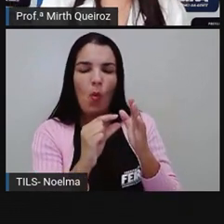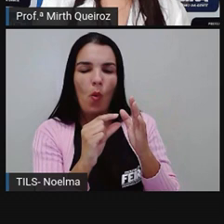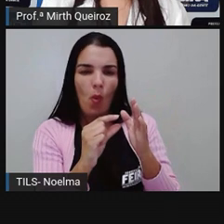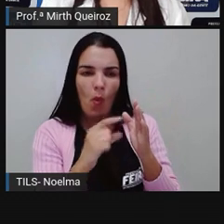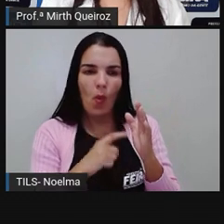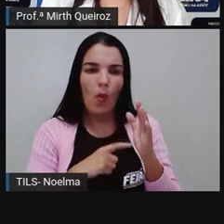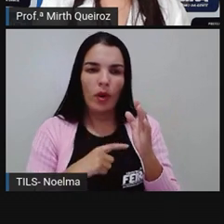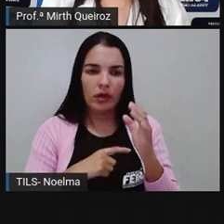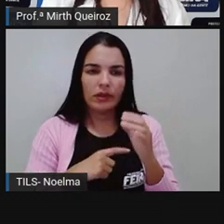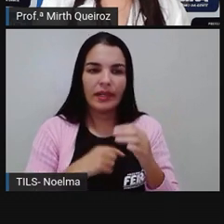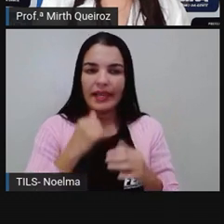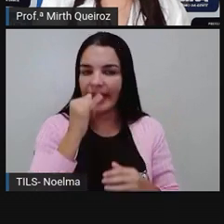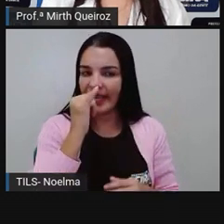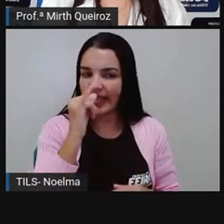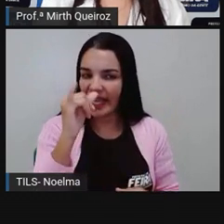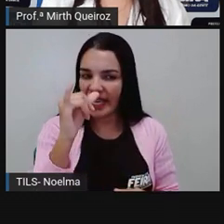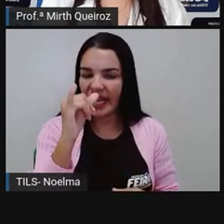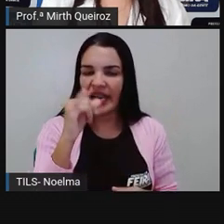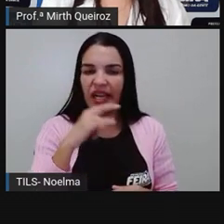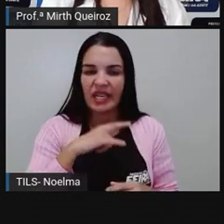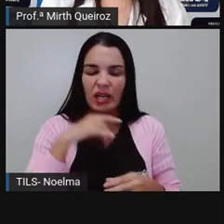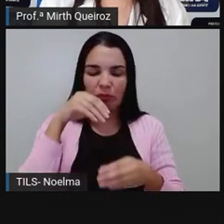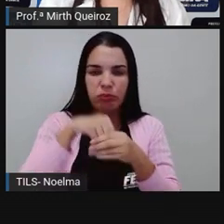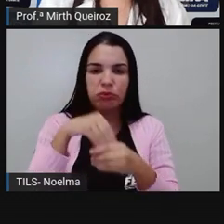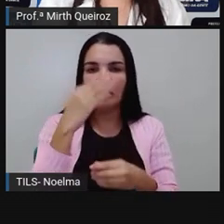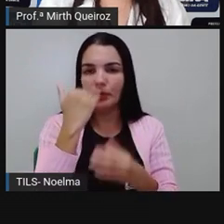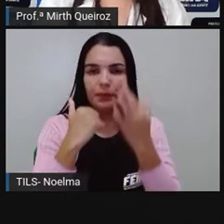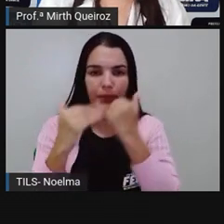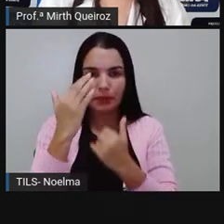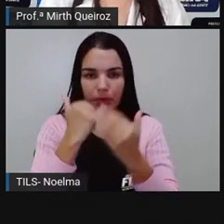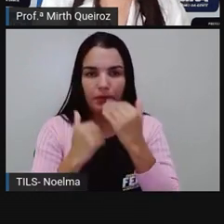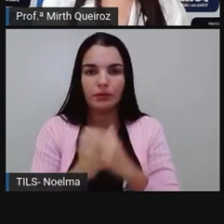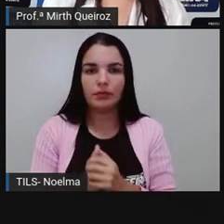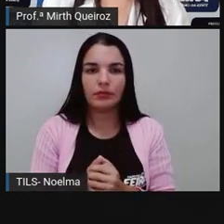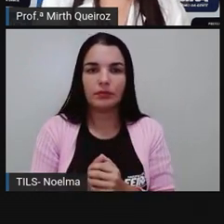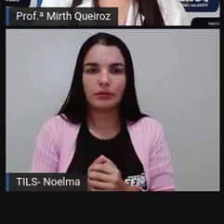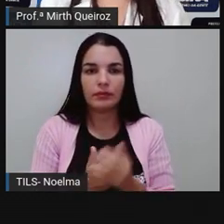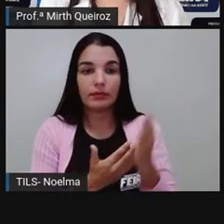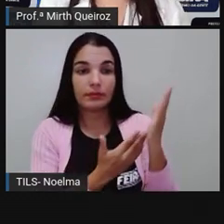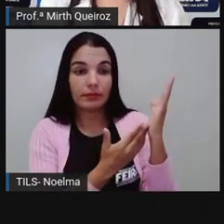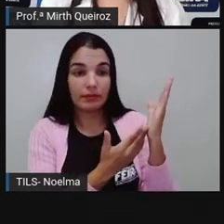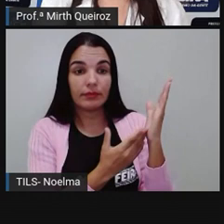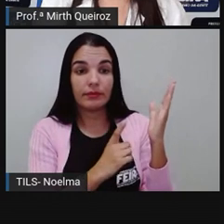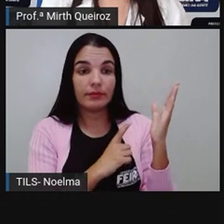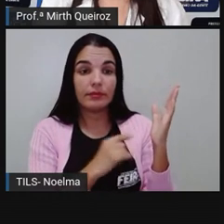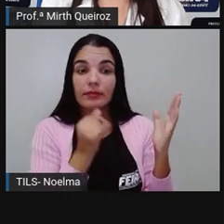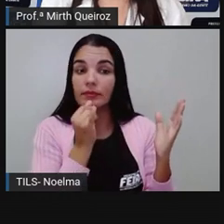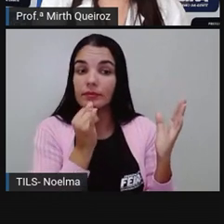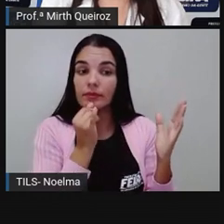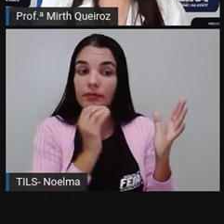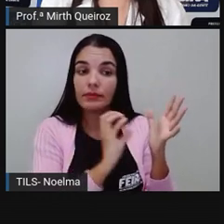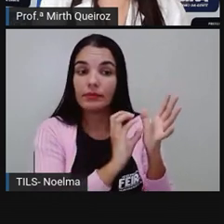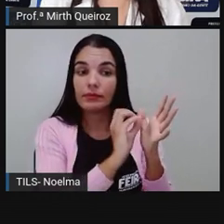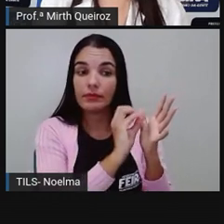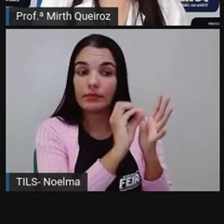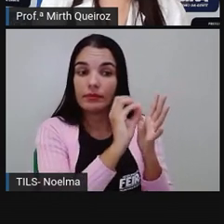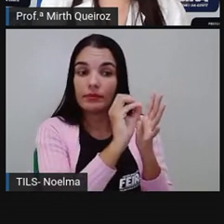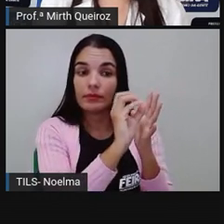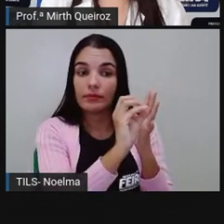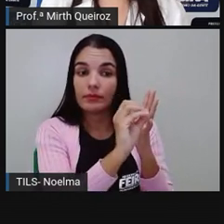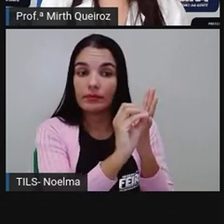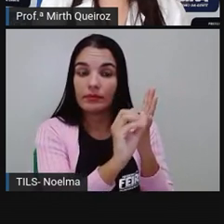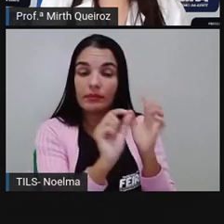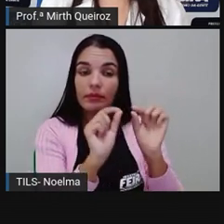matéria, né? Essa energia aí contida nesses alimentos, certo? Aí nós temos aqui uma cadeia alimentar. O